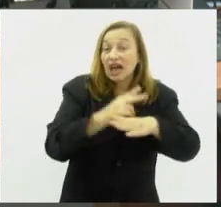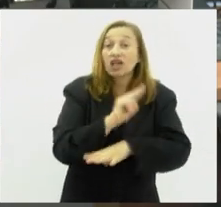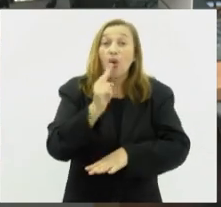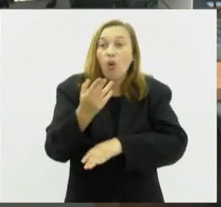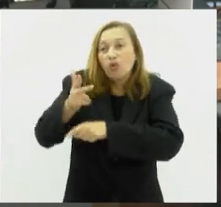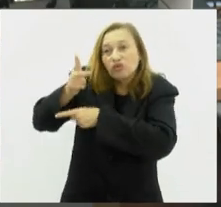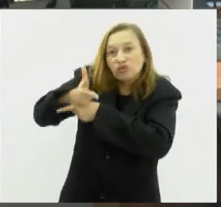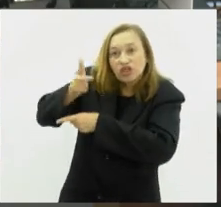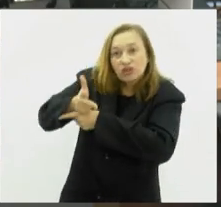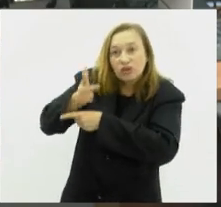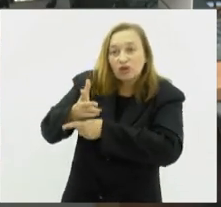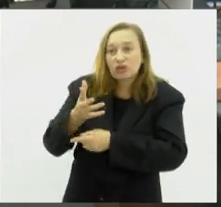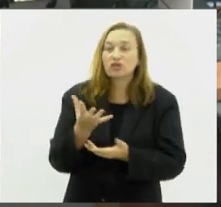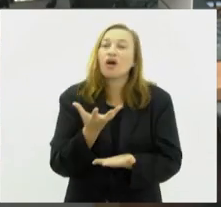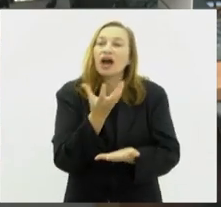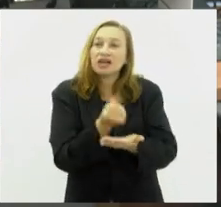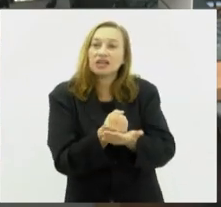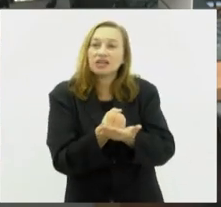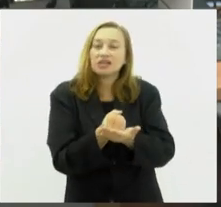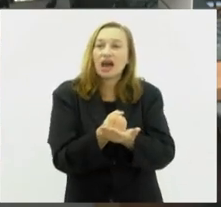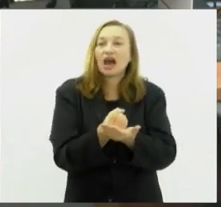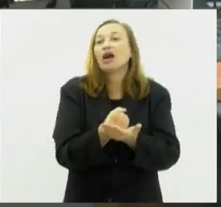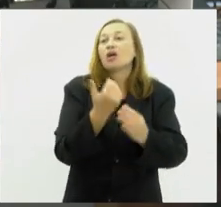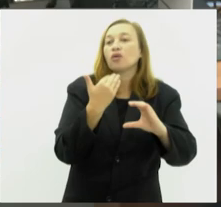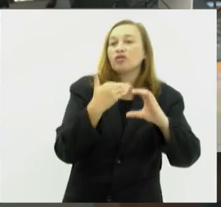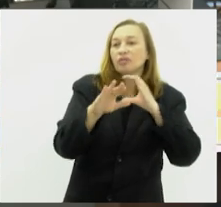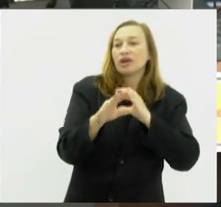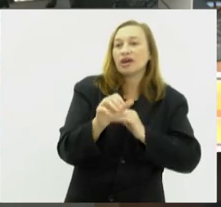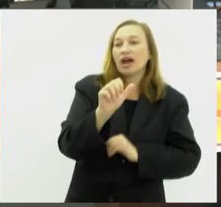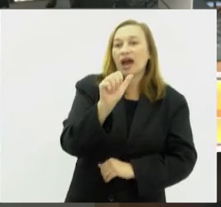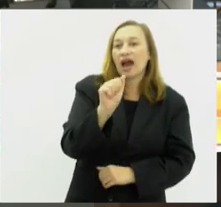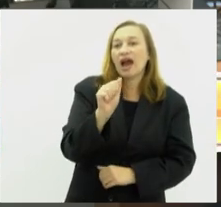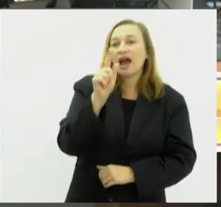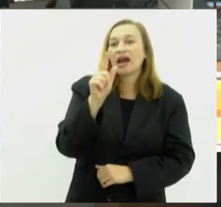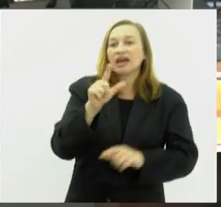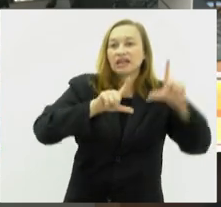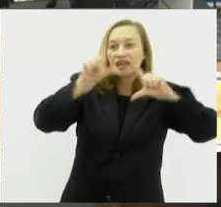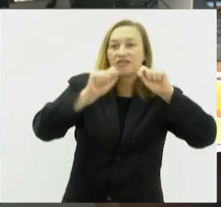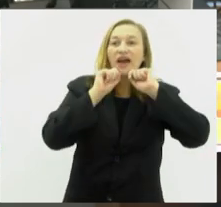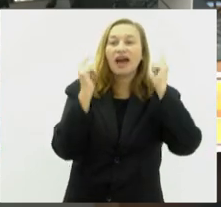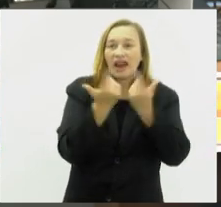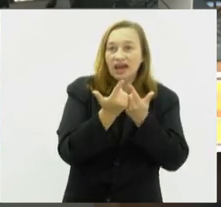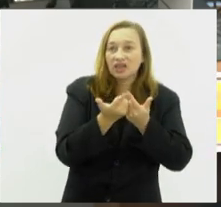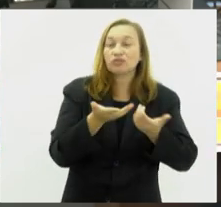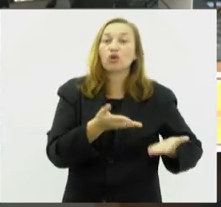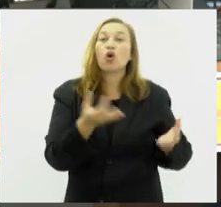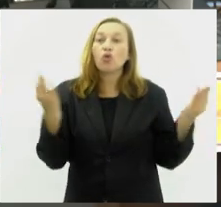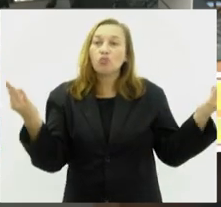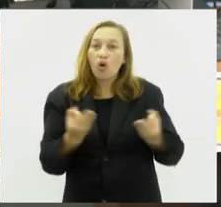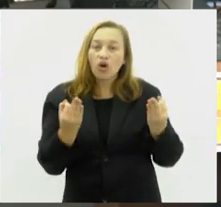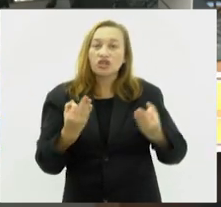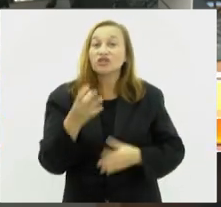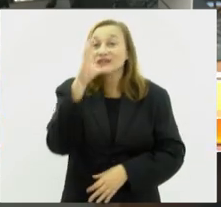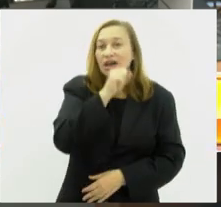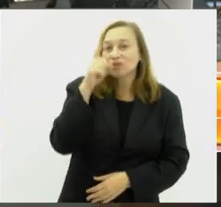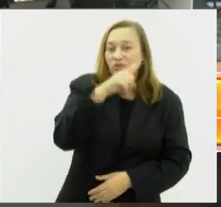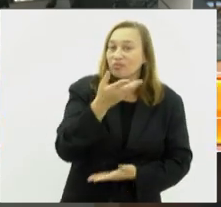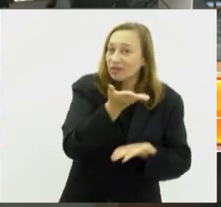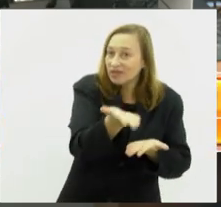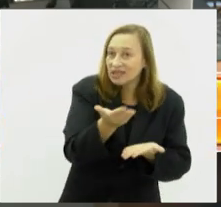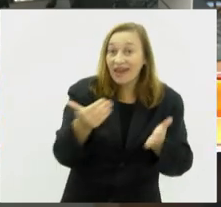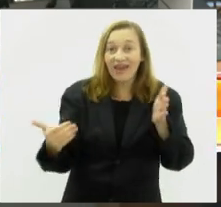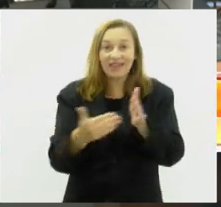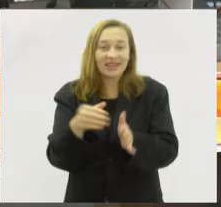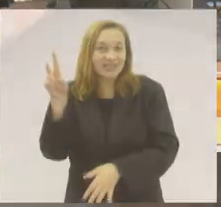é só acessar o nosso e-mail tvalerge.rj.gov.br Um ótimo final de semana para você e até